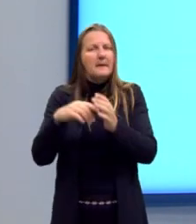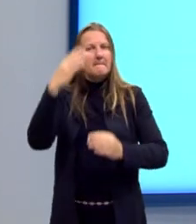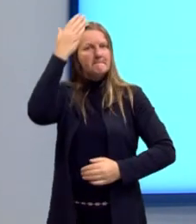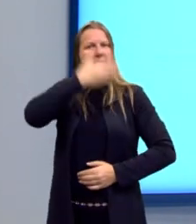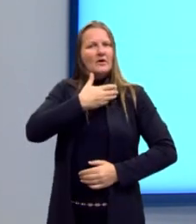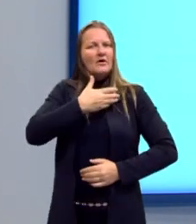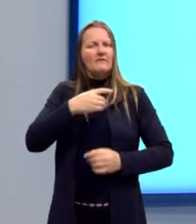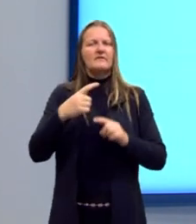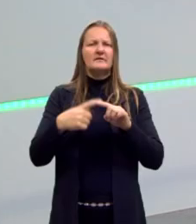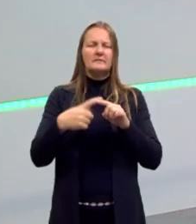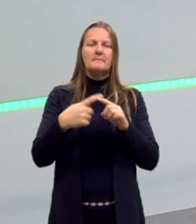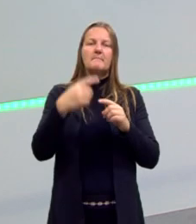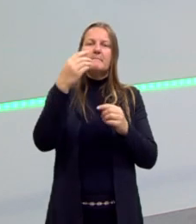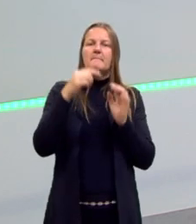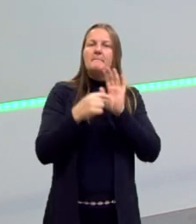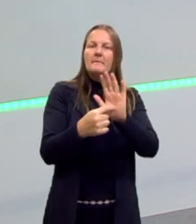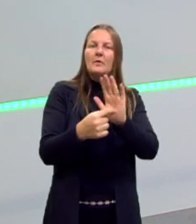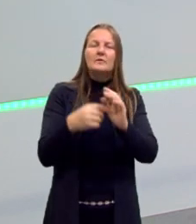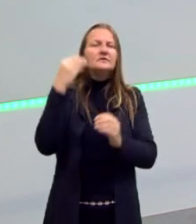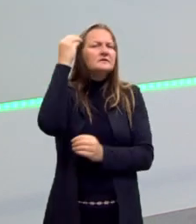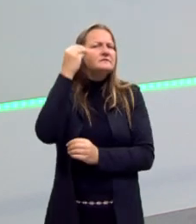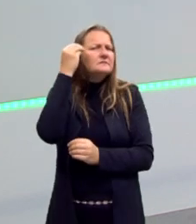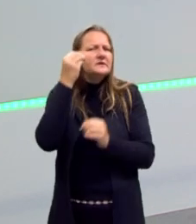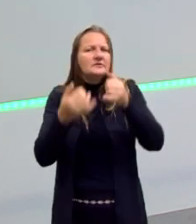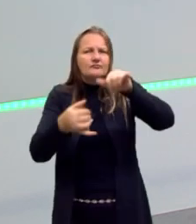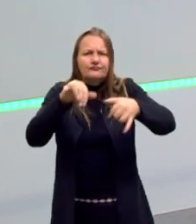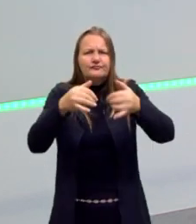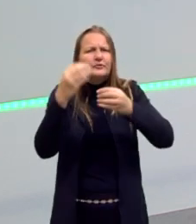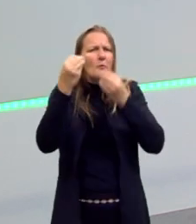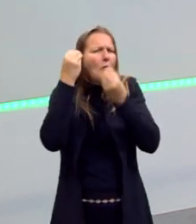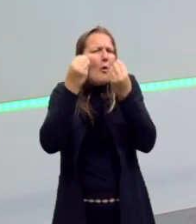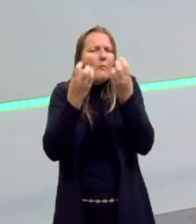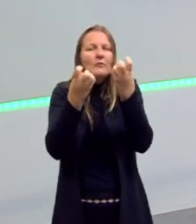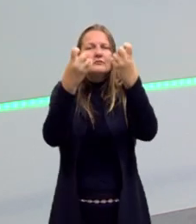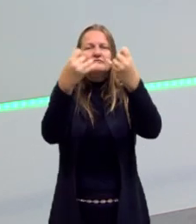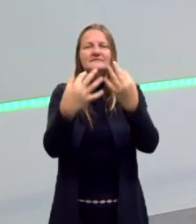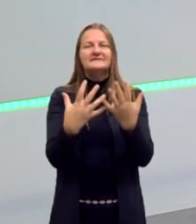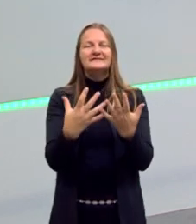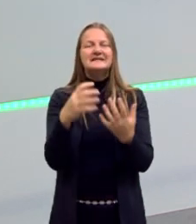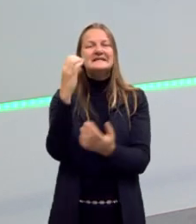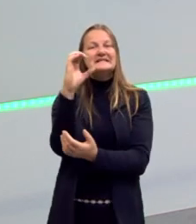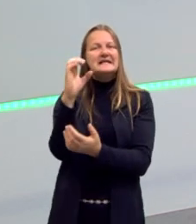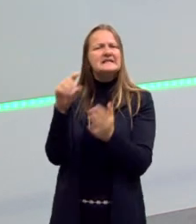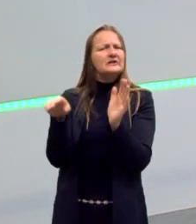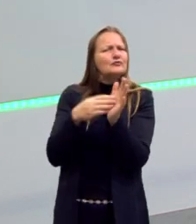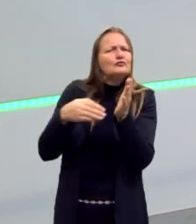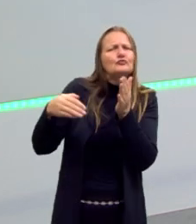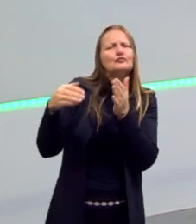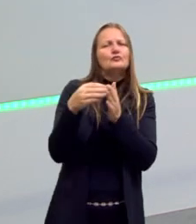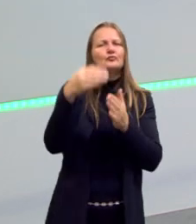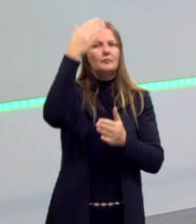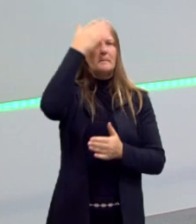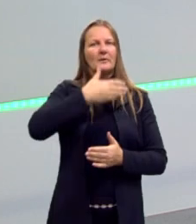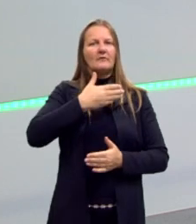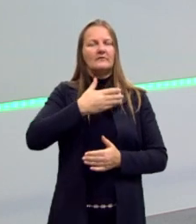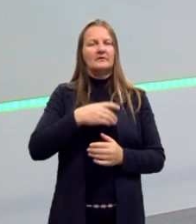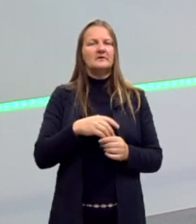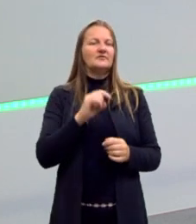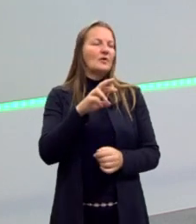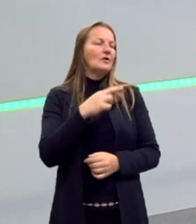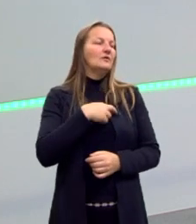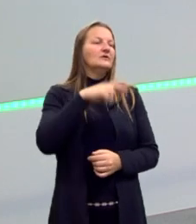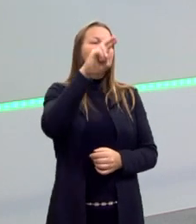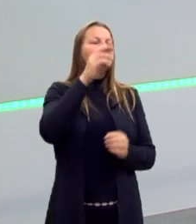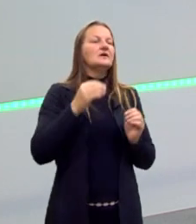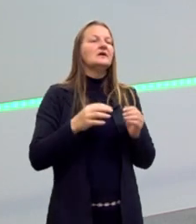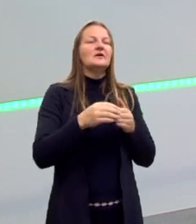poder fazer uma experiência e comprovar através da ciência o que está acontecendo. E não através do